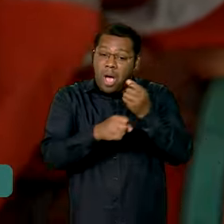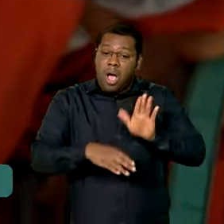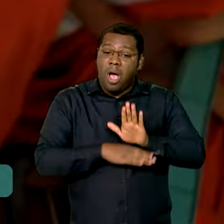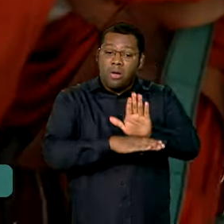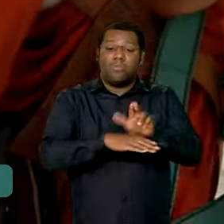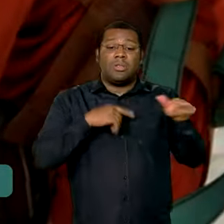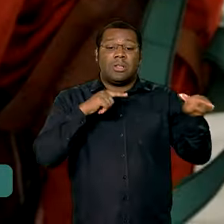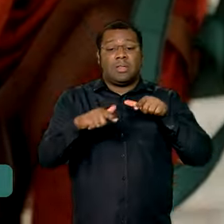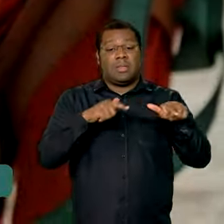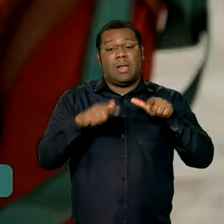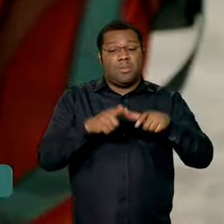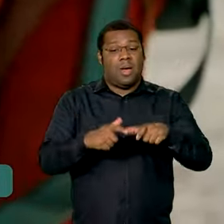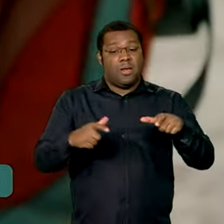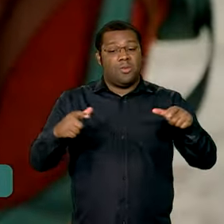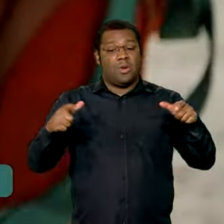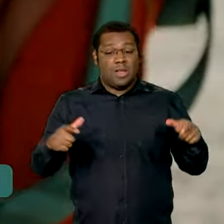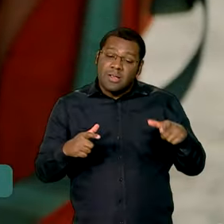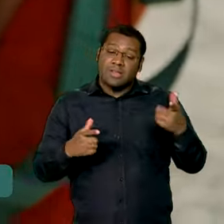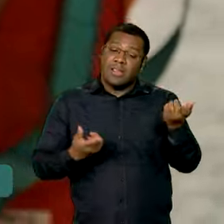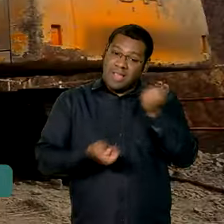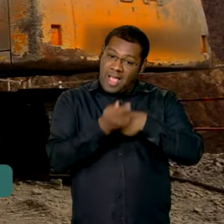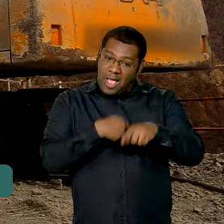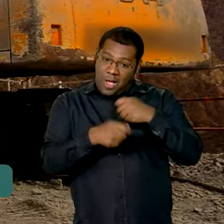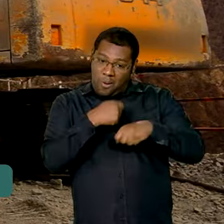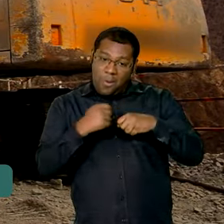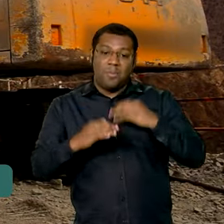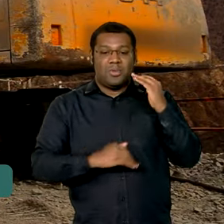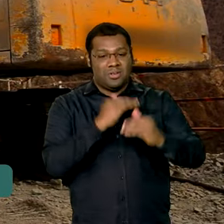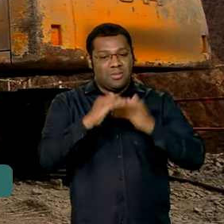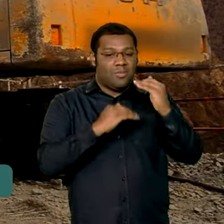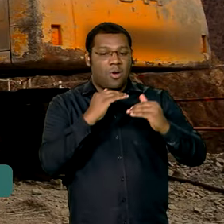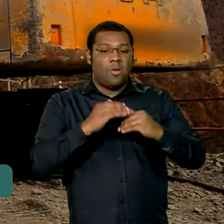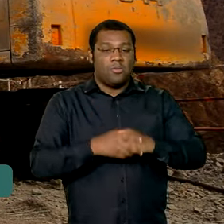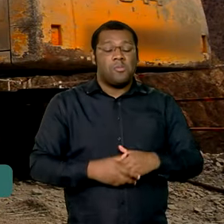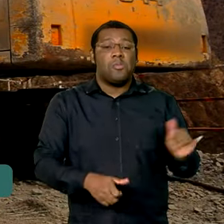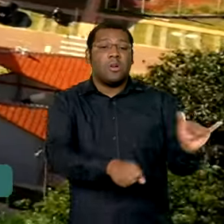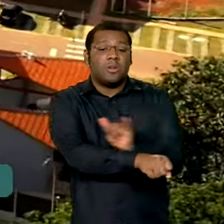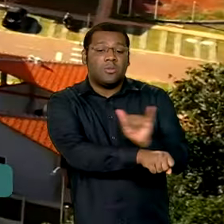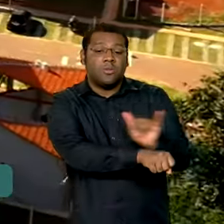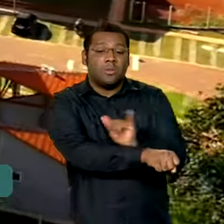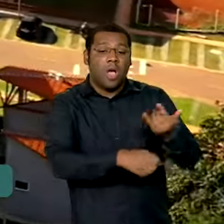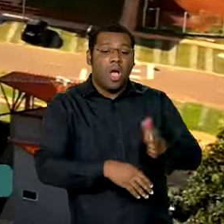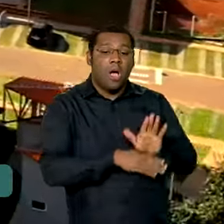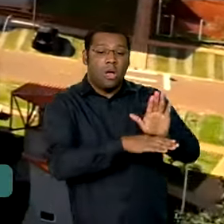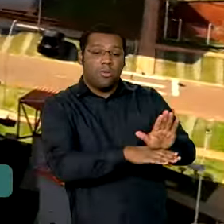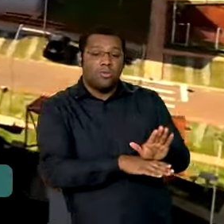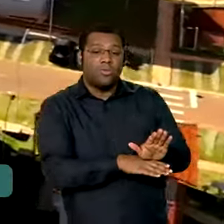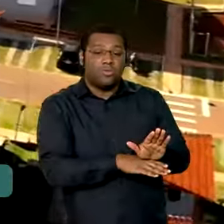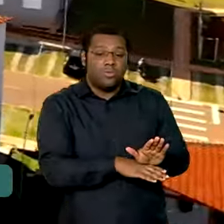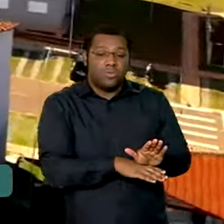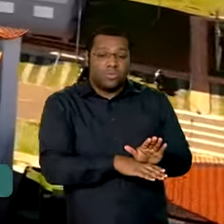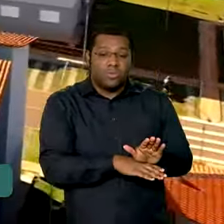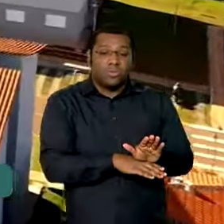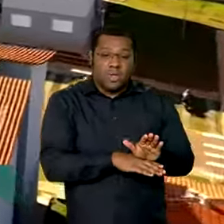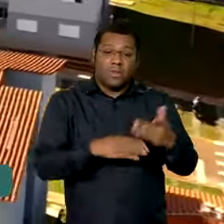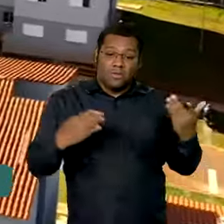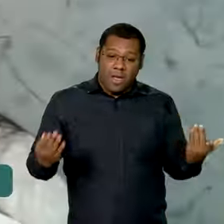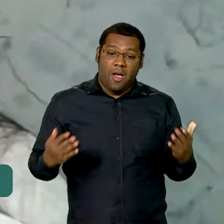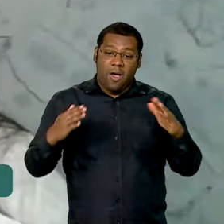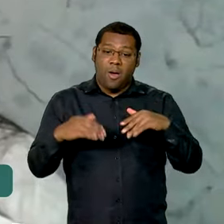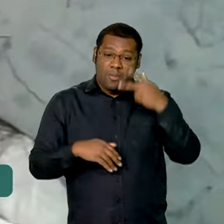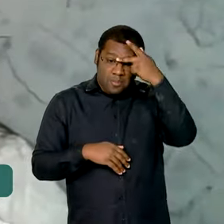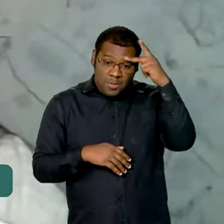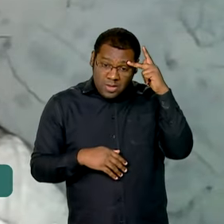de emprego e renda e crescimento econômico. As medidas contribuem ainda para a redução do déficit habitacional.